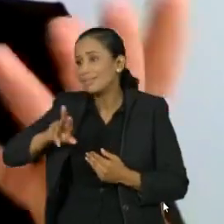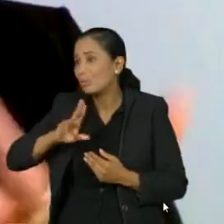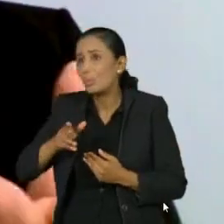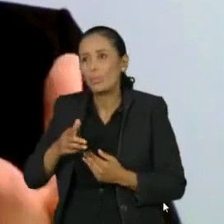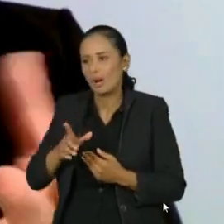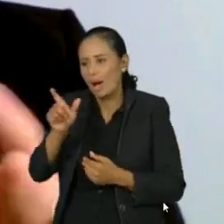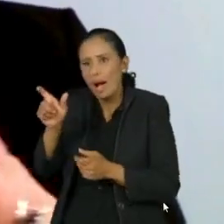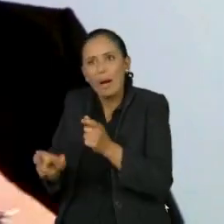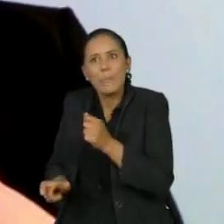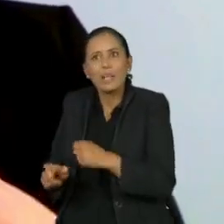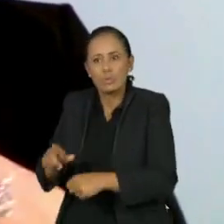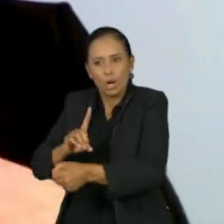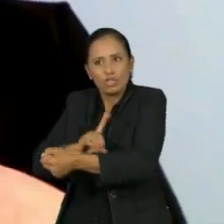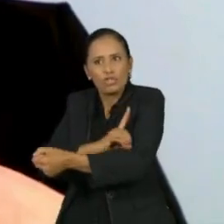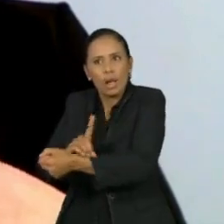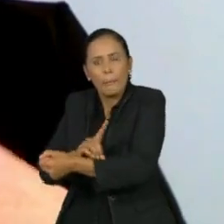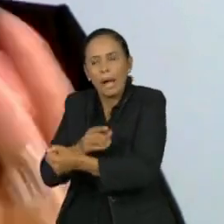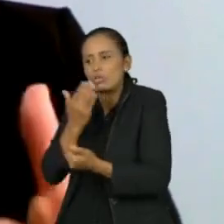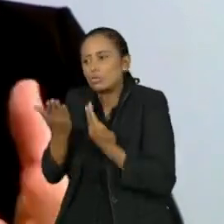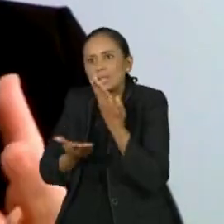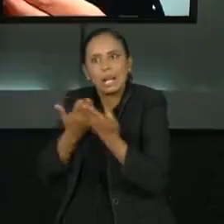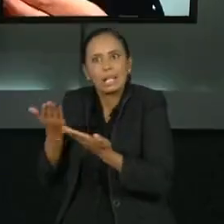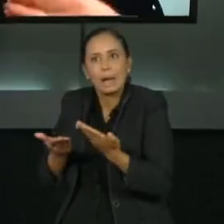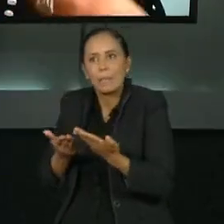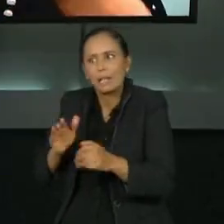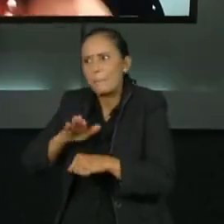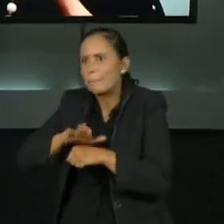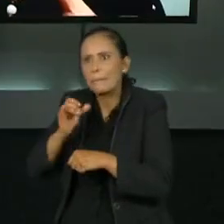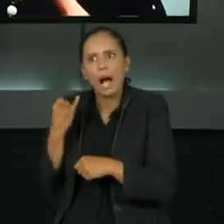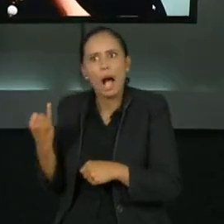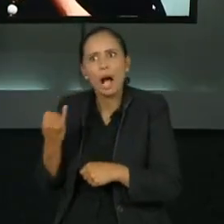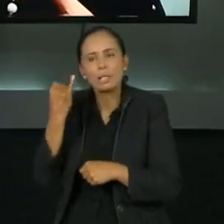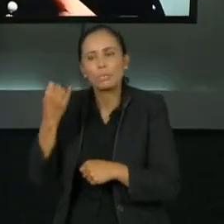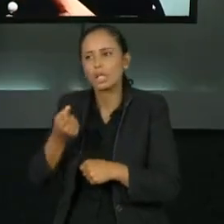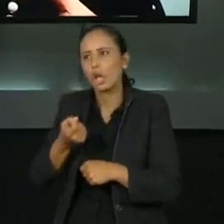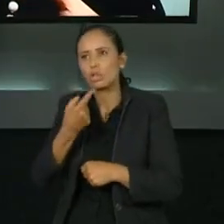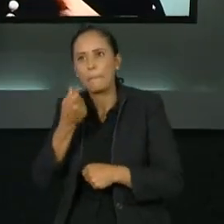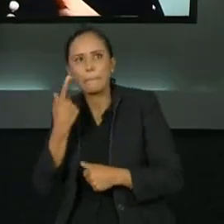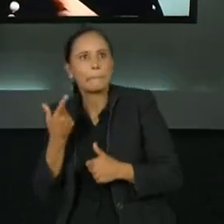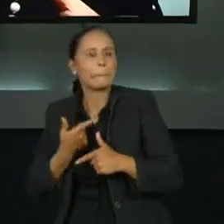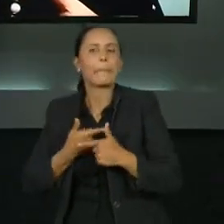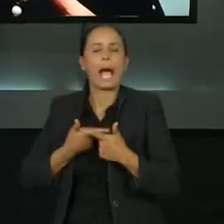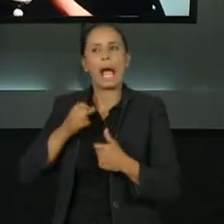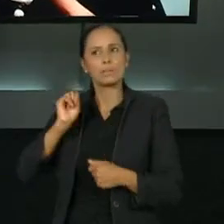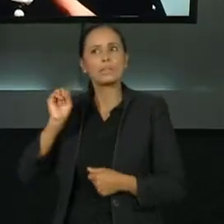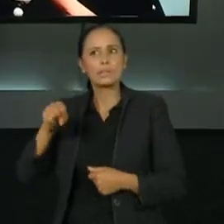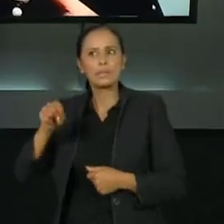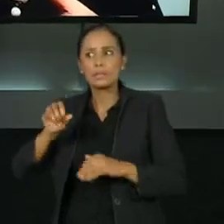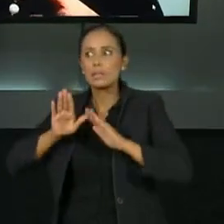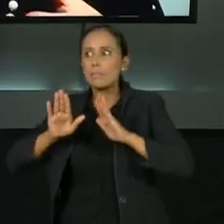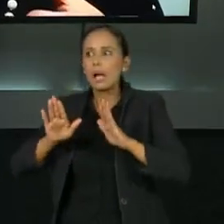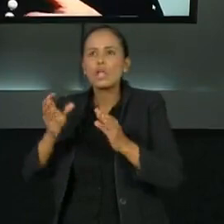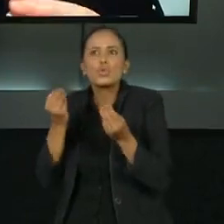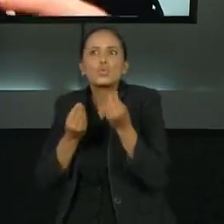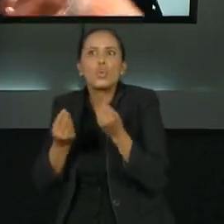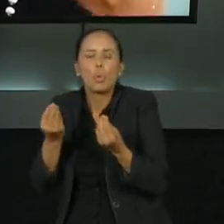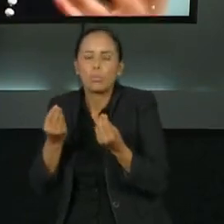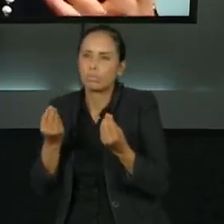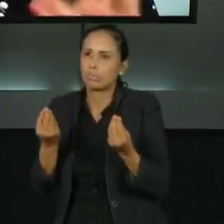do diabetes é mais amplo. O aparecimento da obesidade vem